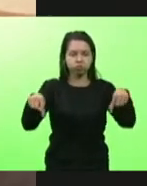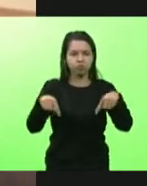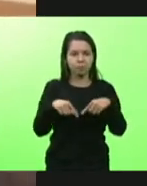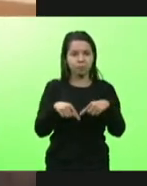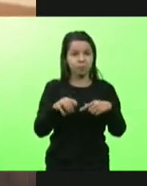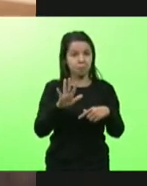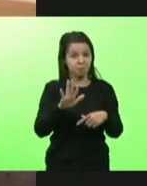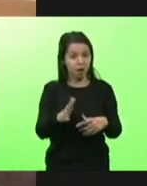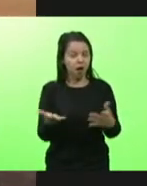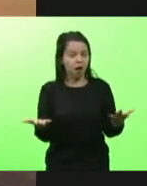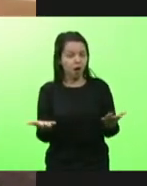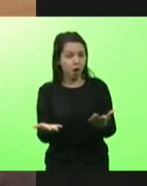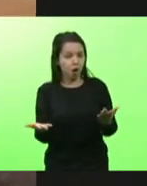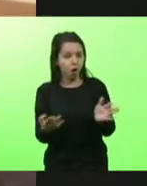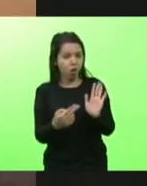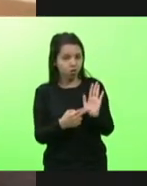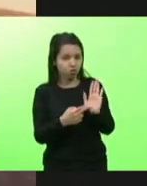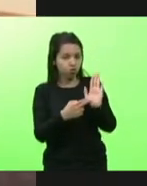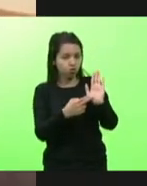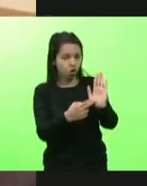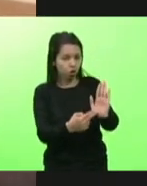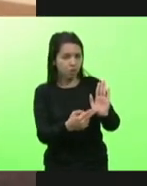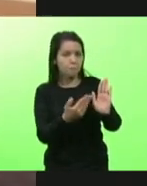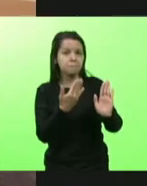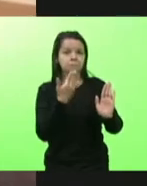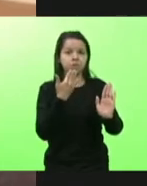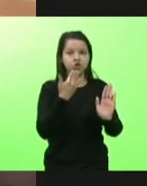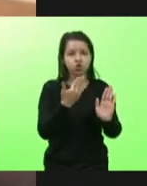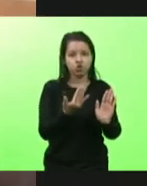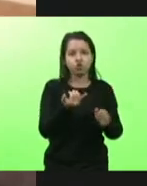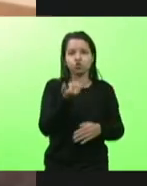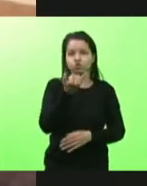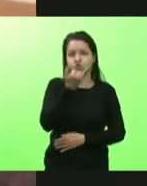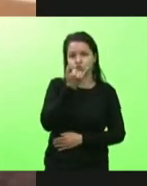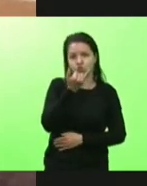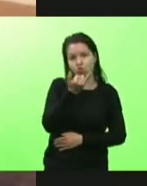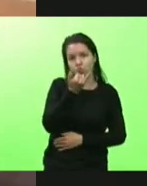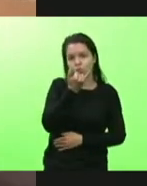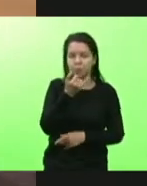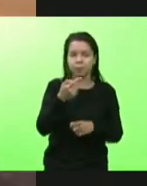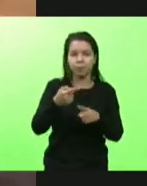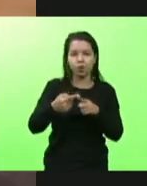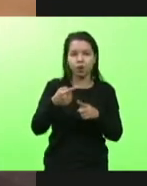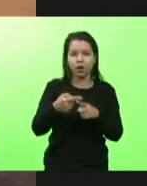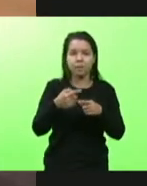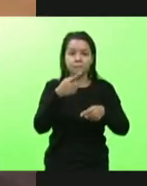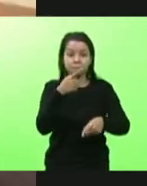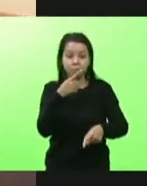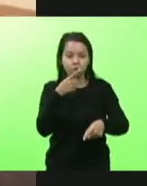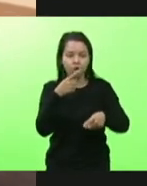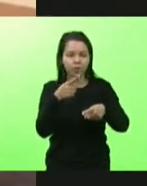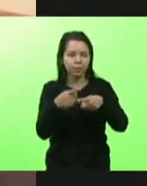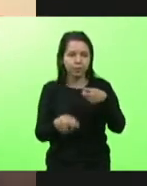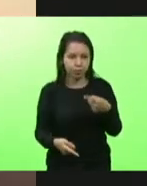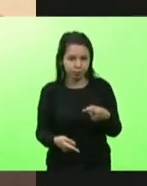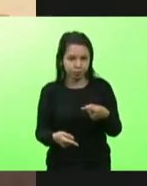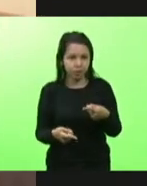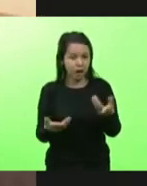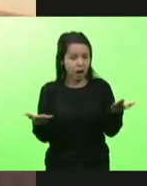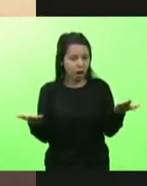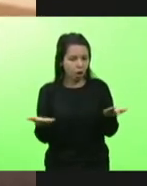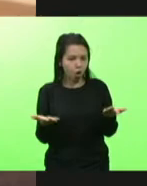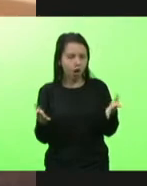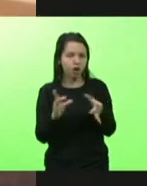nota pedindo desculpas porque proibiu e agora liberou.